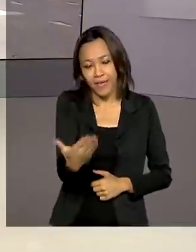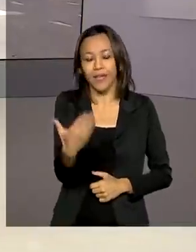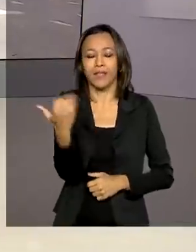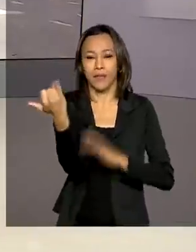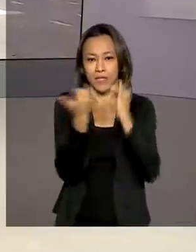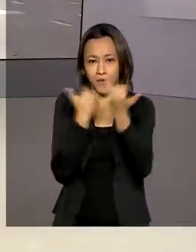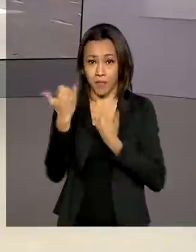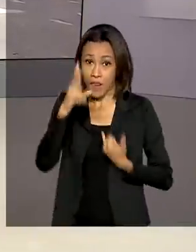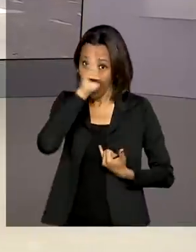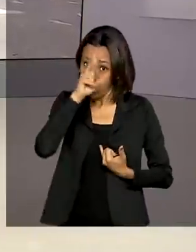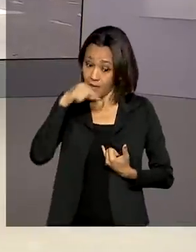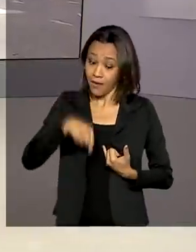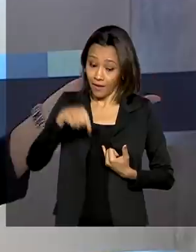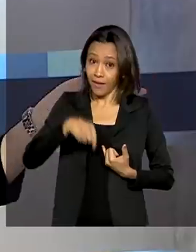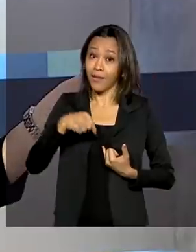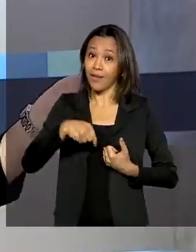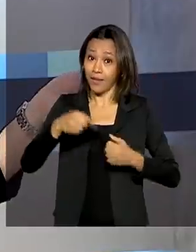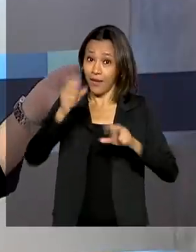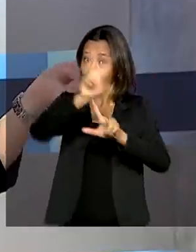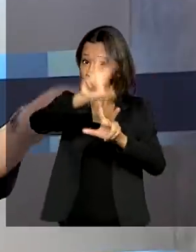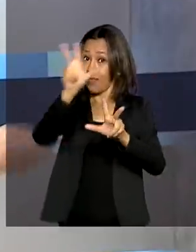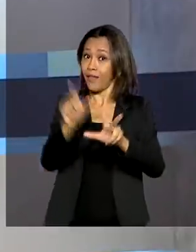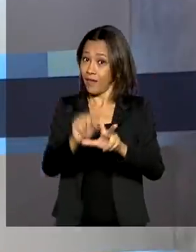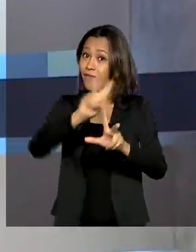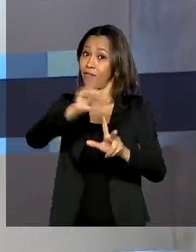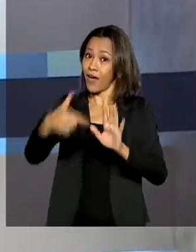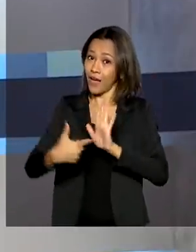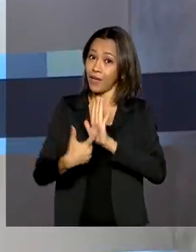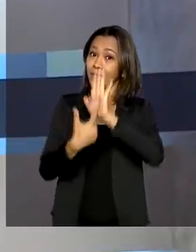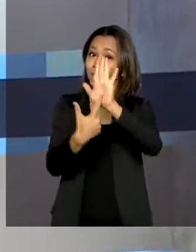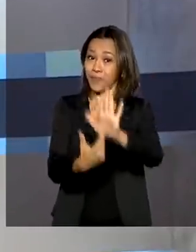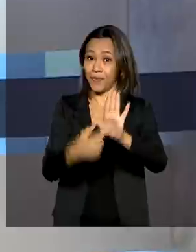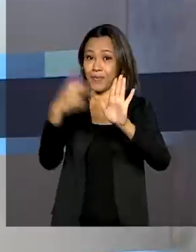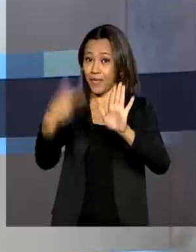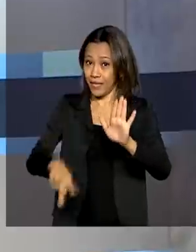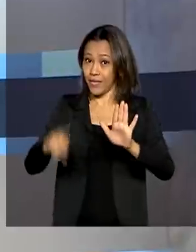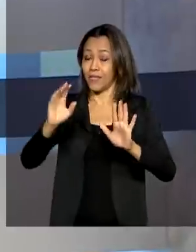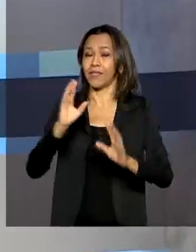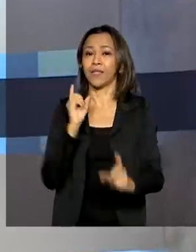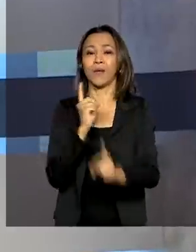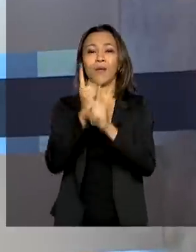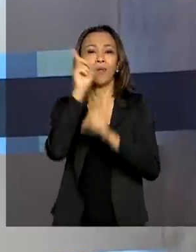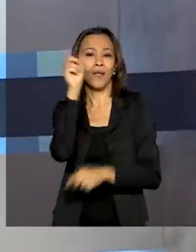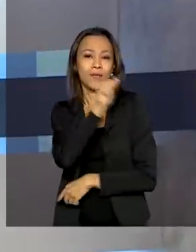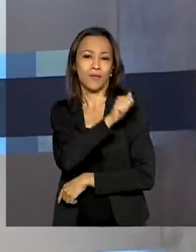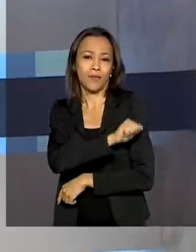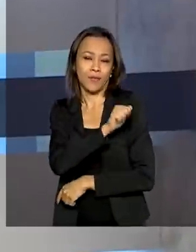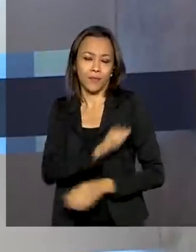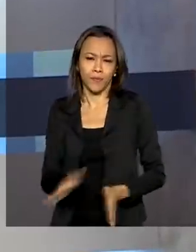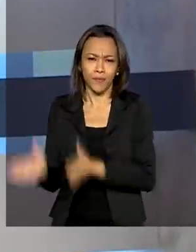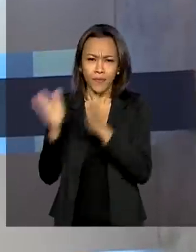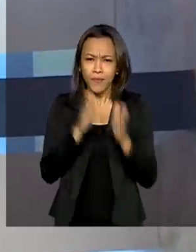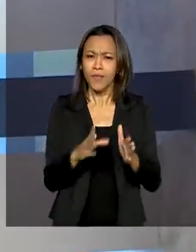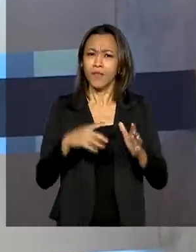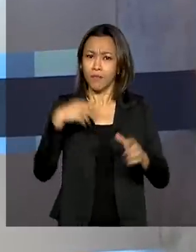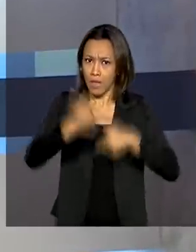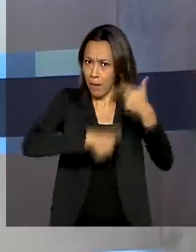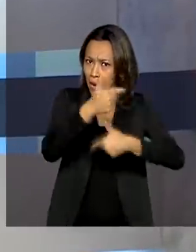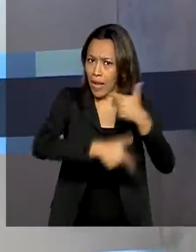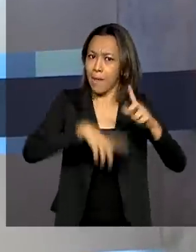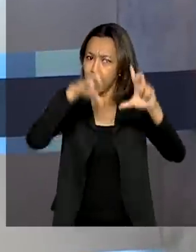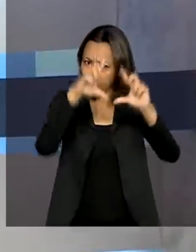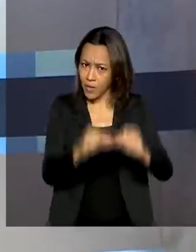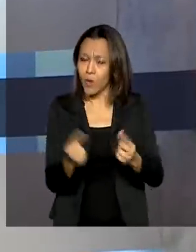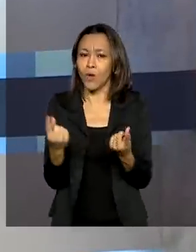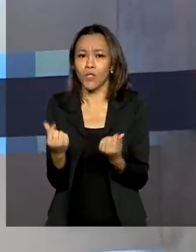Lembrando que a TV Brasil vai transmitir ao vivo esse evento no Rio de Janeiro. Fazer mais com menos, desinchar a máquina pública,